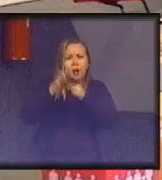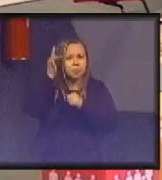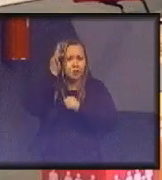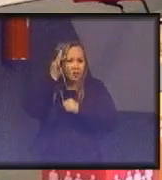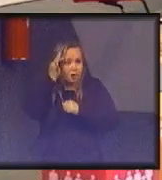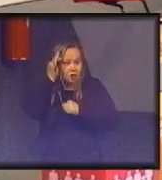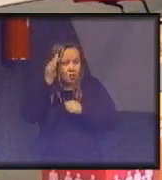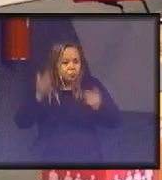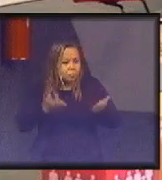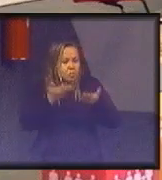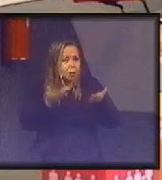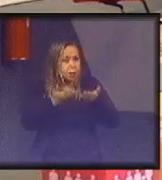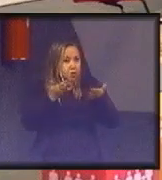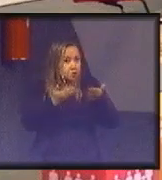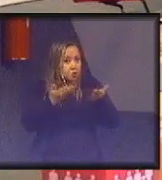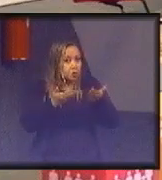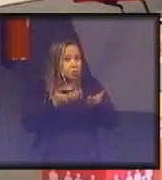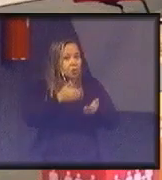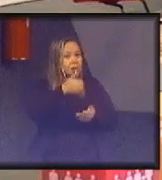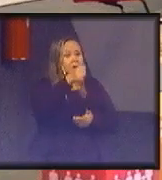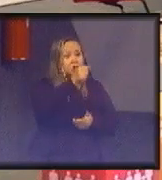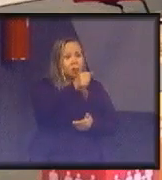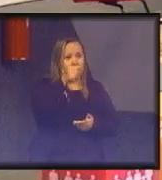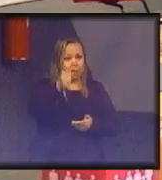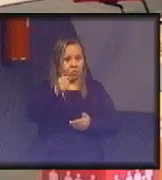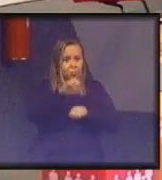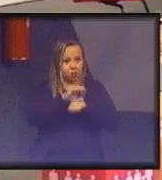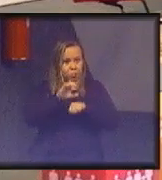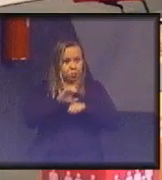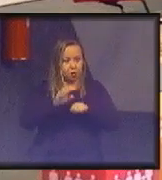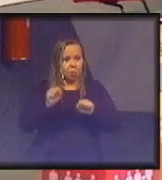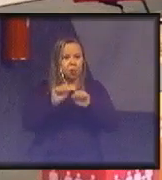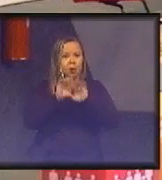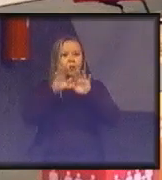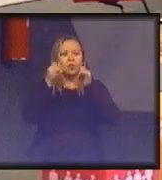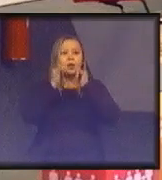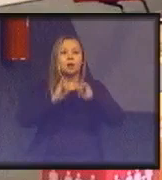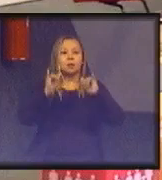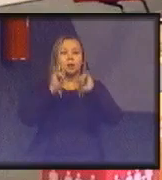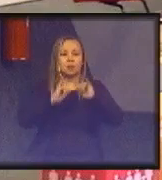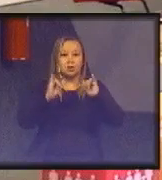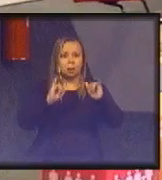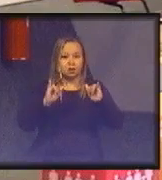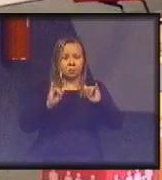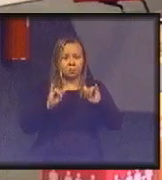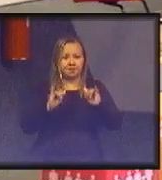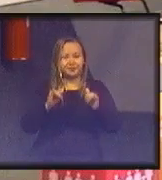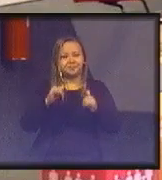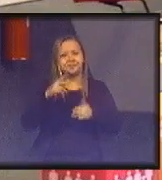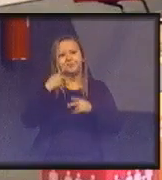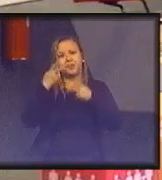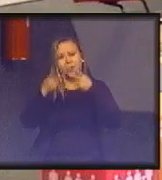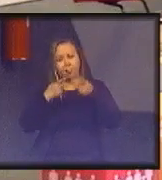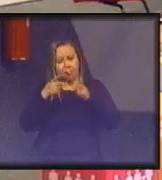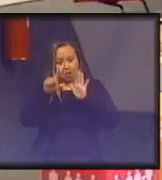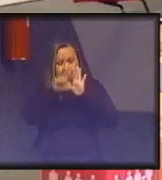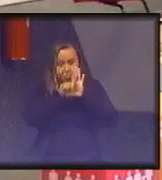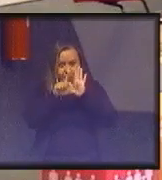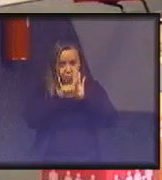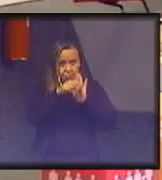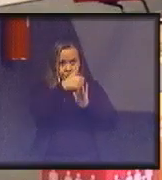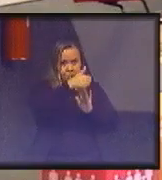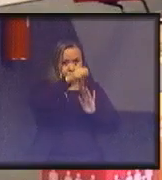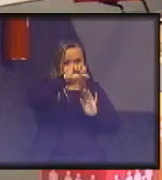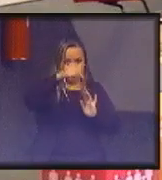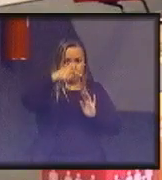inspirou a Constituição de 88 foi a declaração do Rio de 1972. E o que aconteceu de lá para